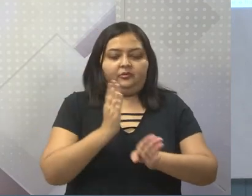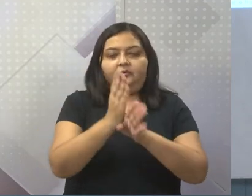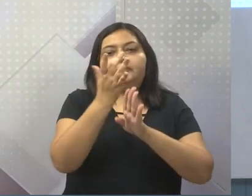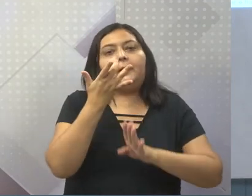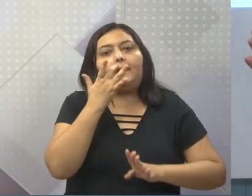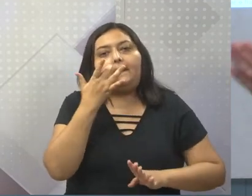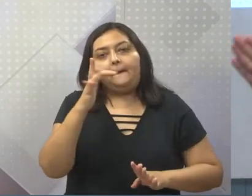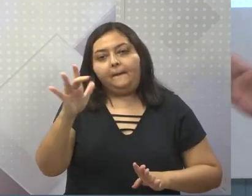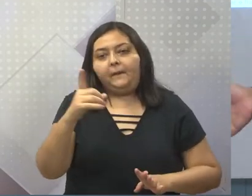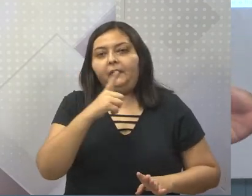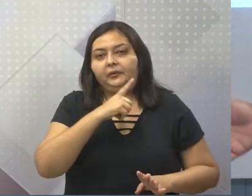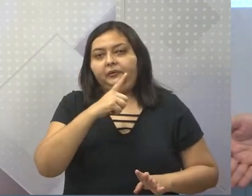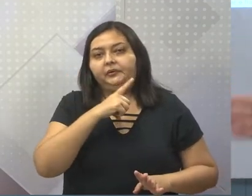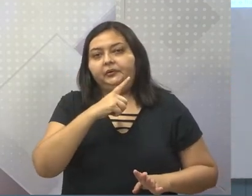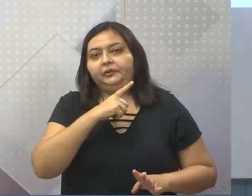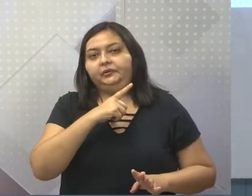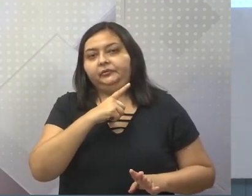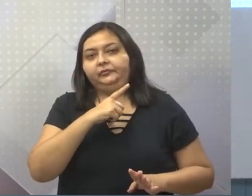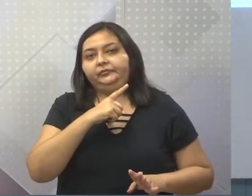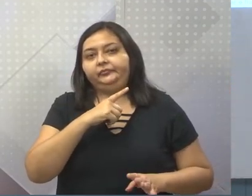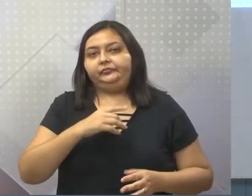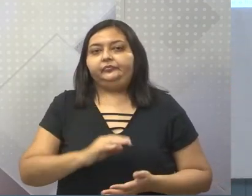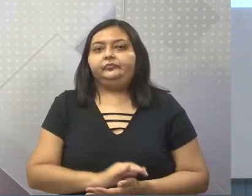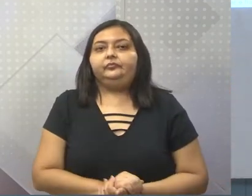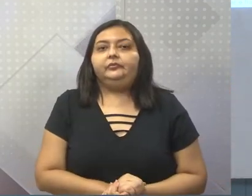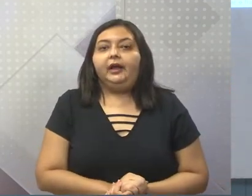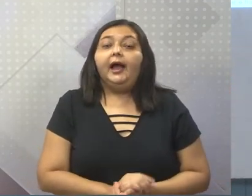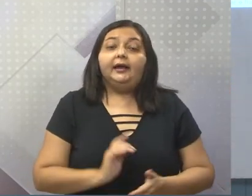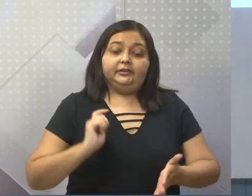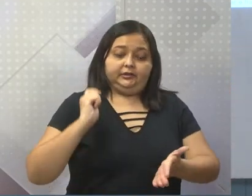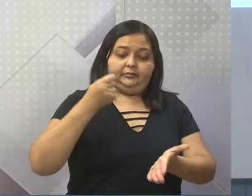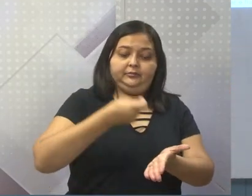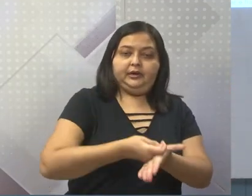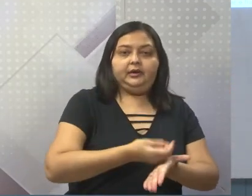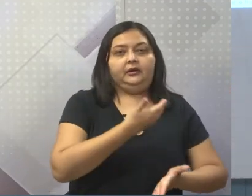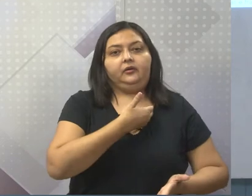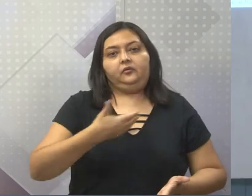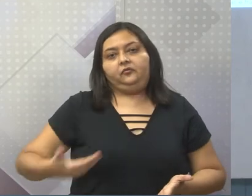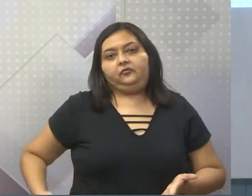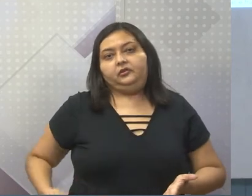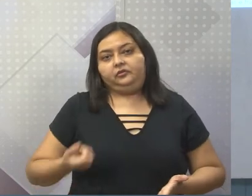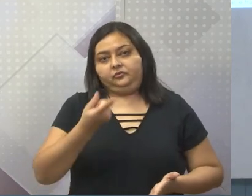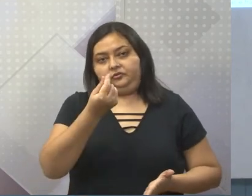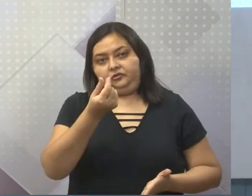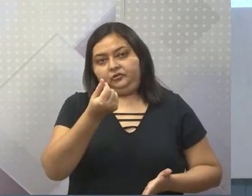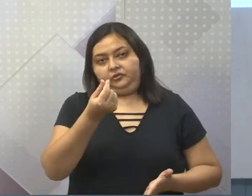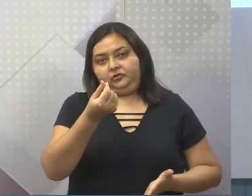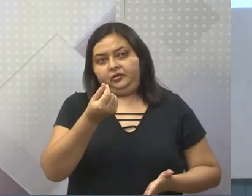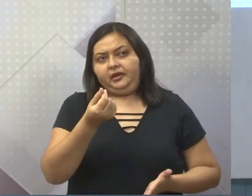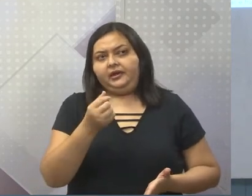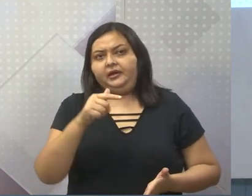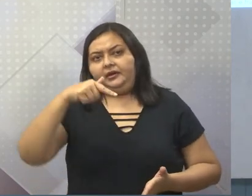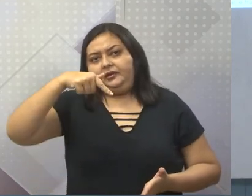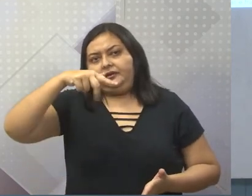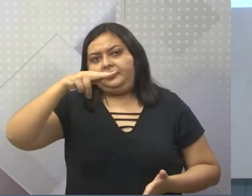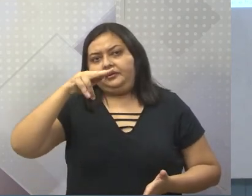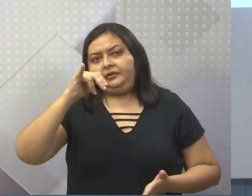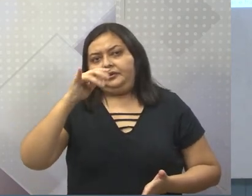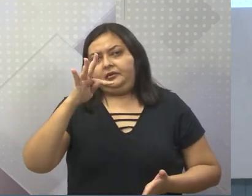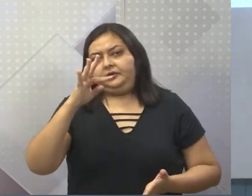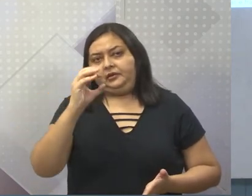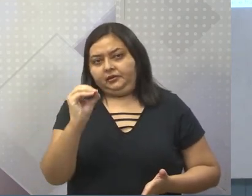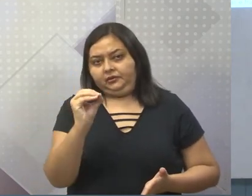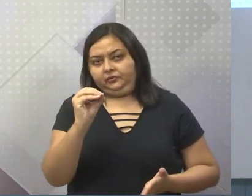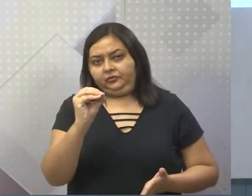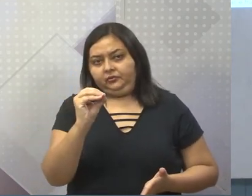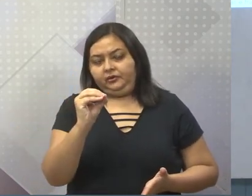E, nesse determinado momento, ele tinha que pagar o chamado quinto. Que era uma espécie de imposto, uma taxa, um tipo